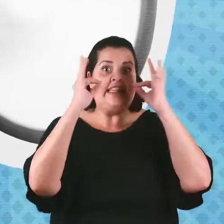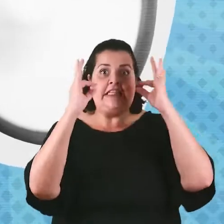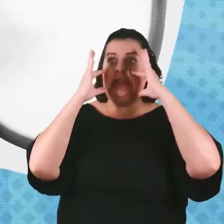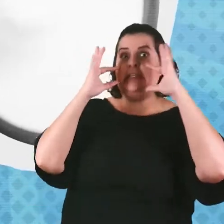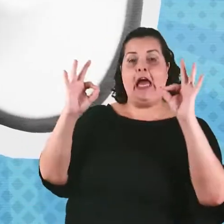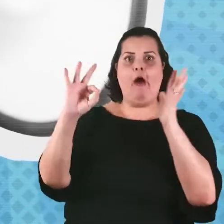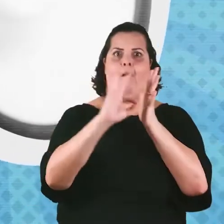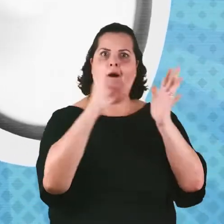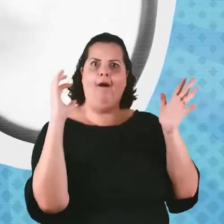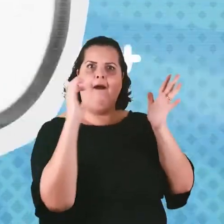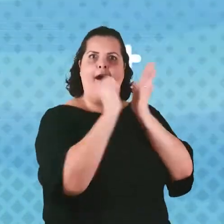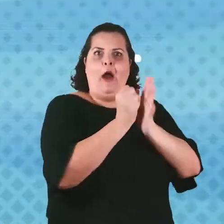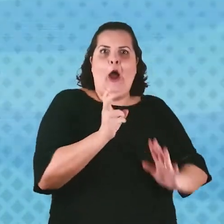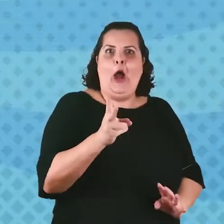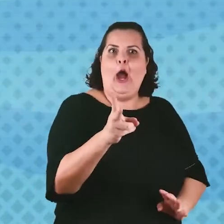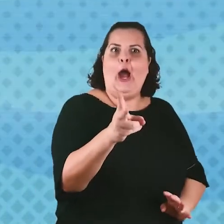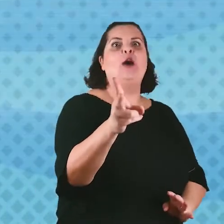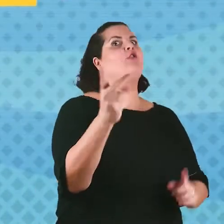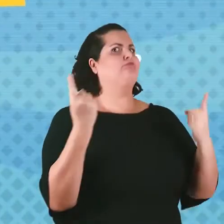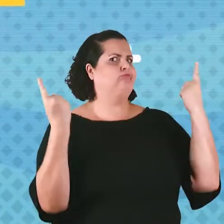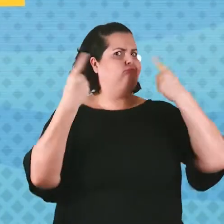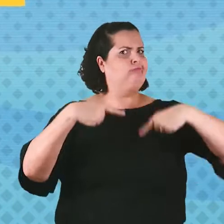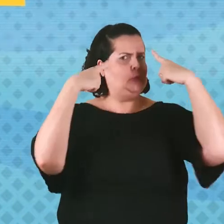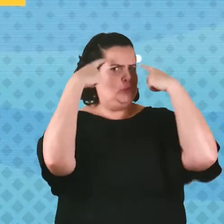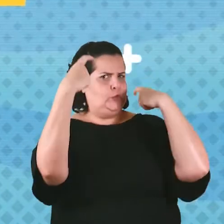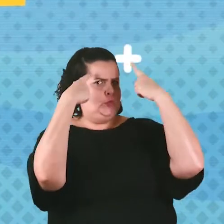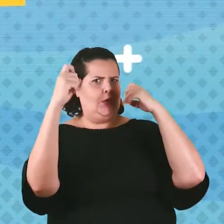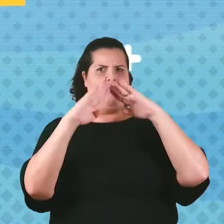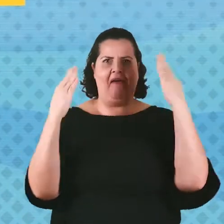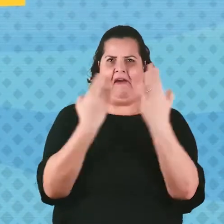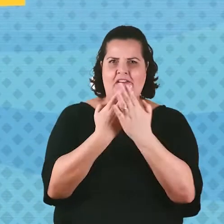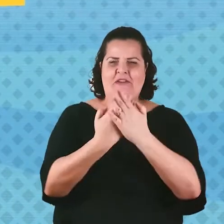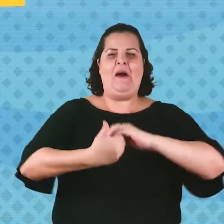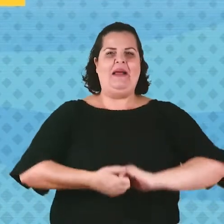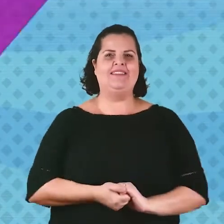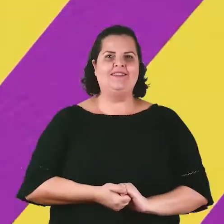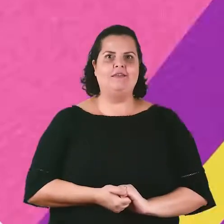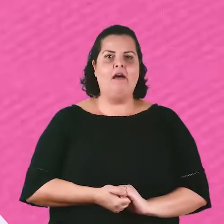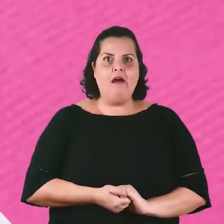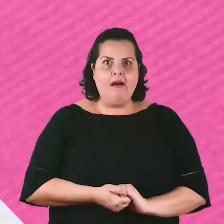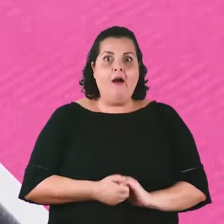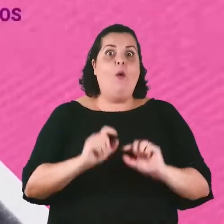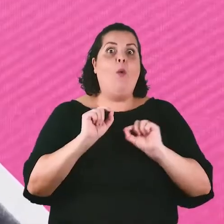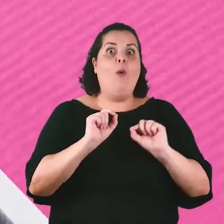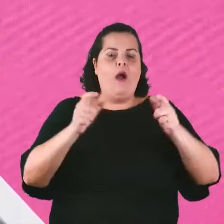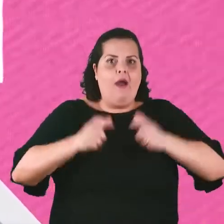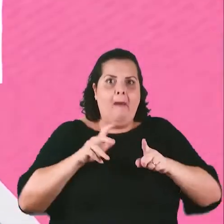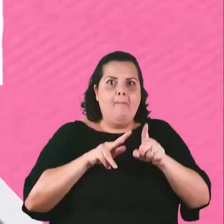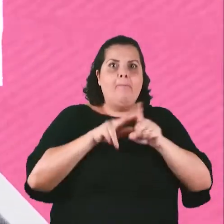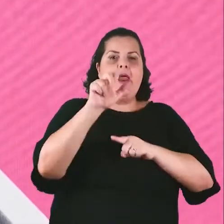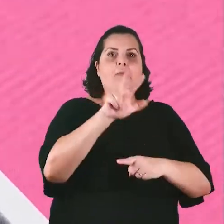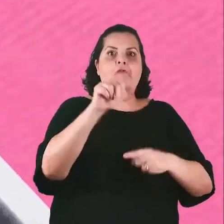ATENÇÃO, ATENÇÃO, INSCRIPORES PROLOGADA A DESAFIROS CRIATIVOS DA ESCOLA Um prêmio que vai apoiar até